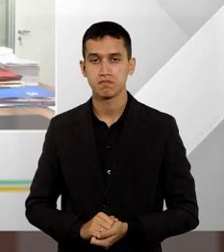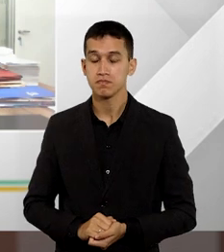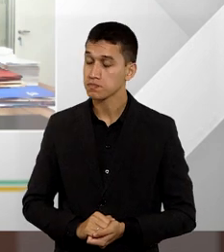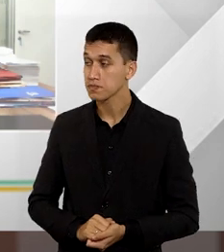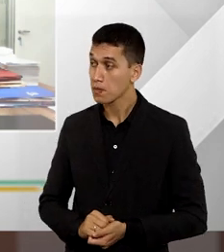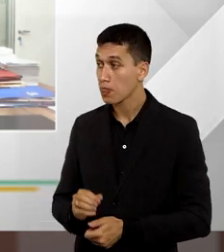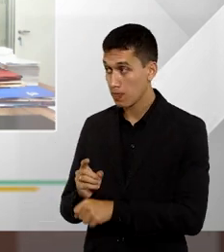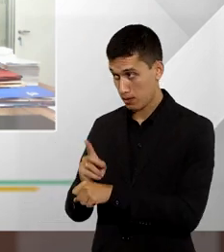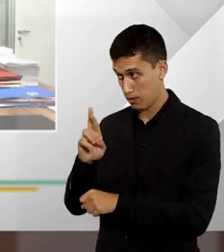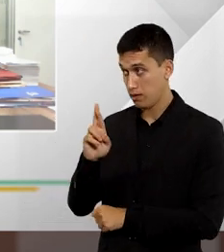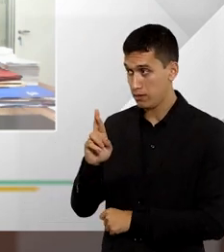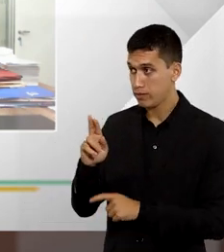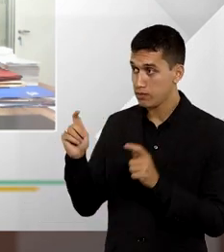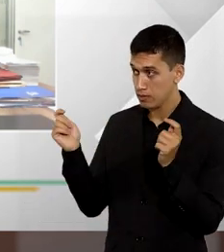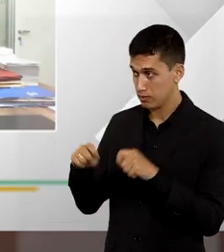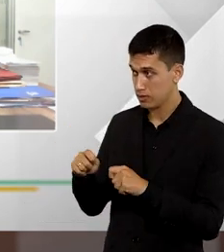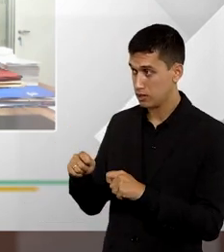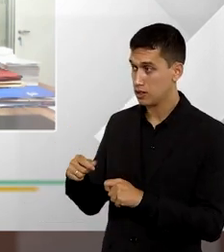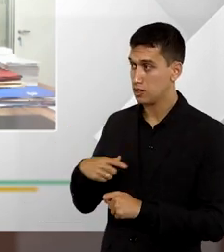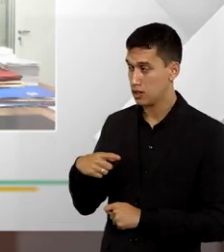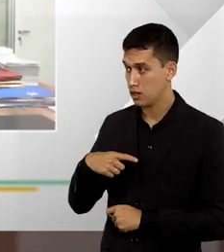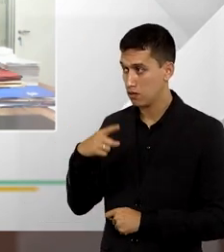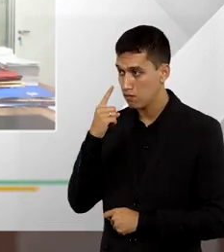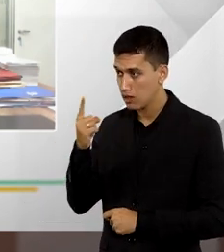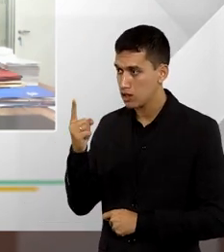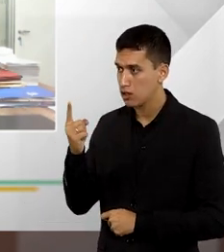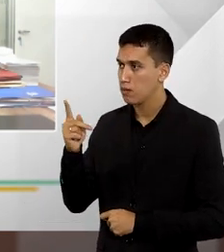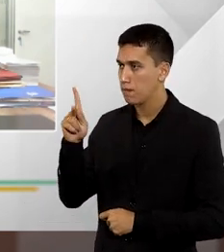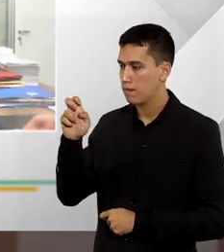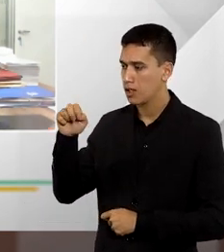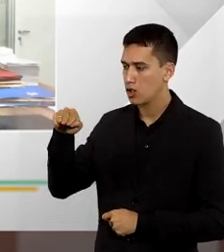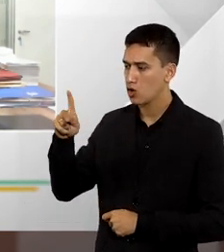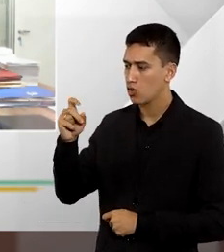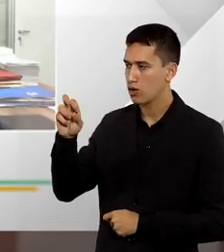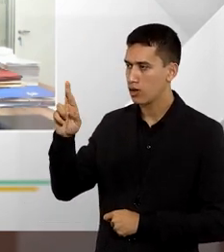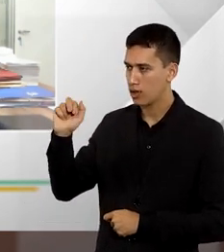Doutor Rafael, e é possível se penhorar os honorários do advogado?